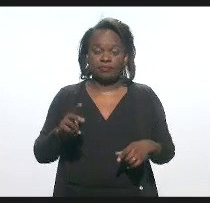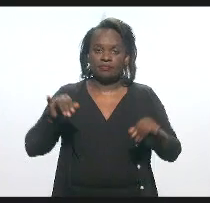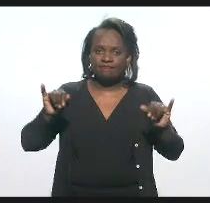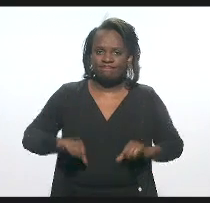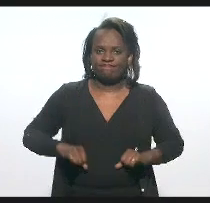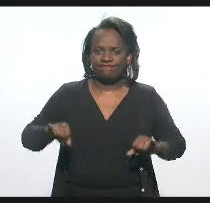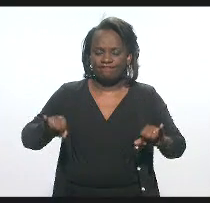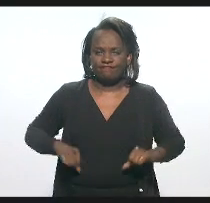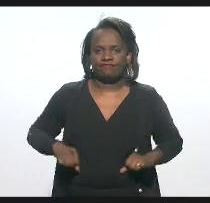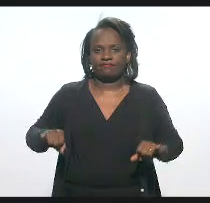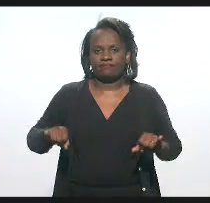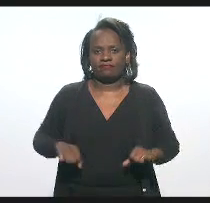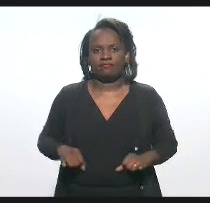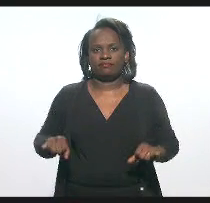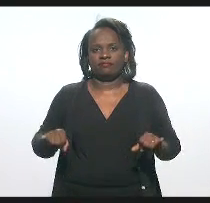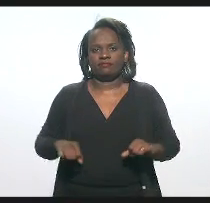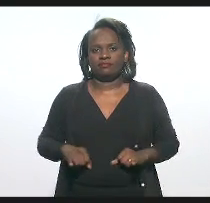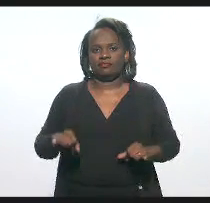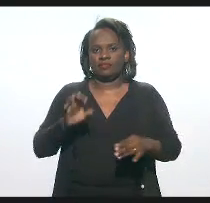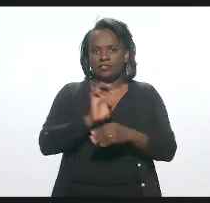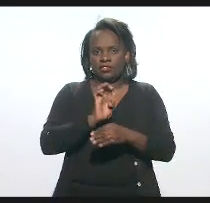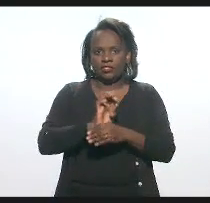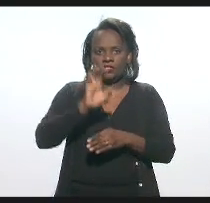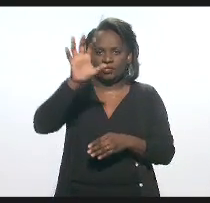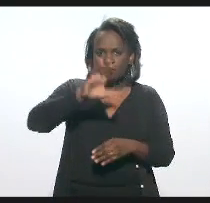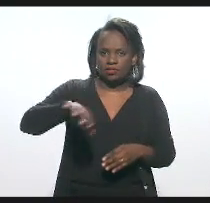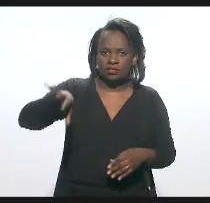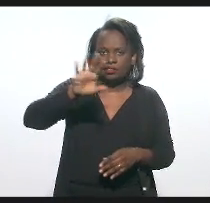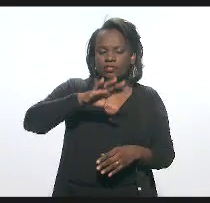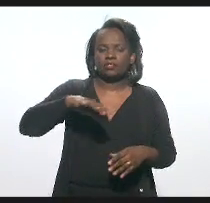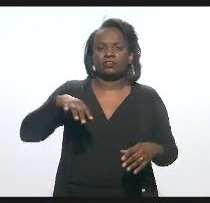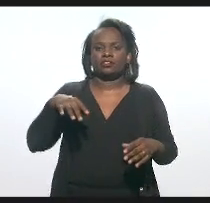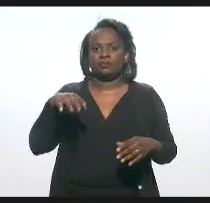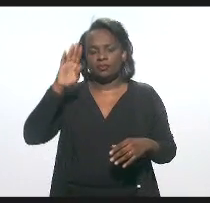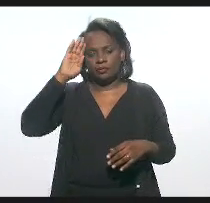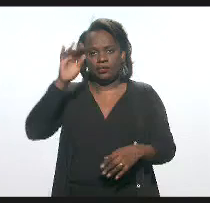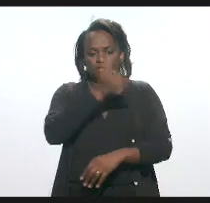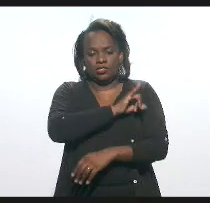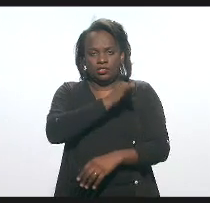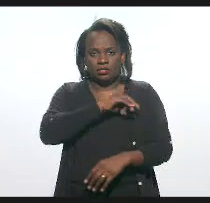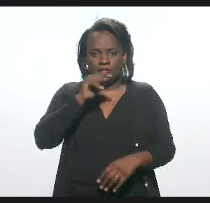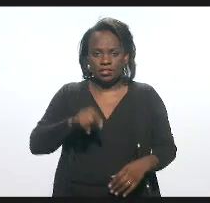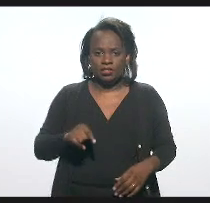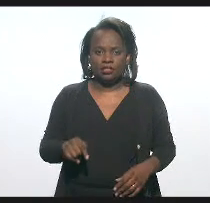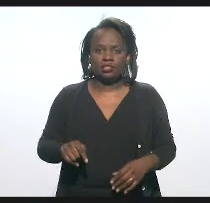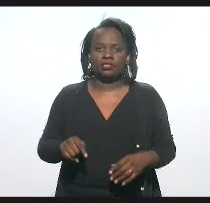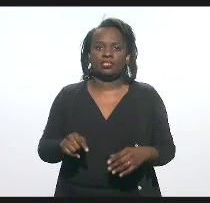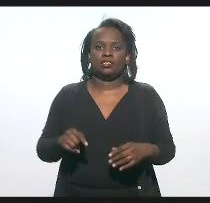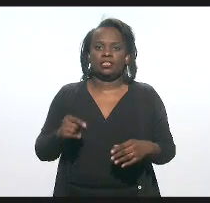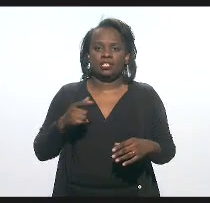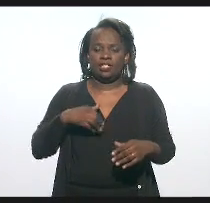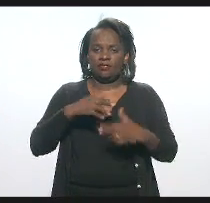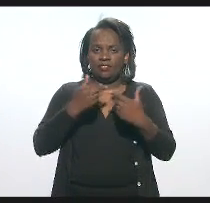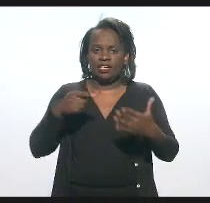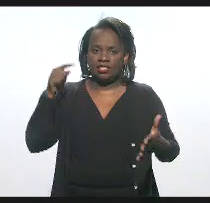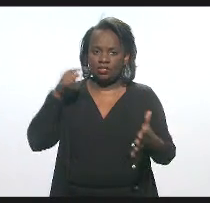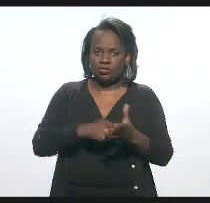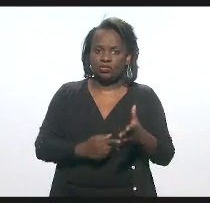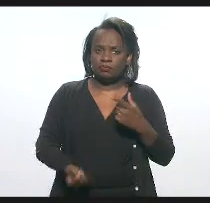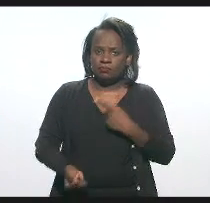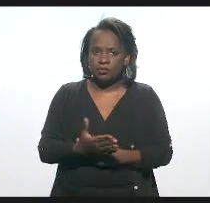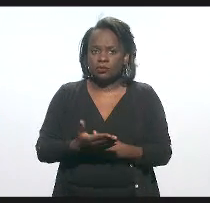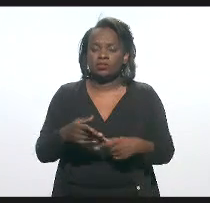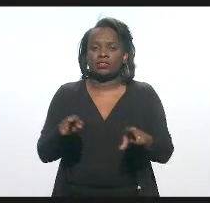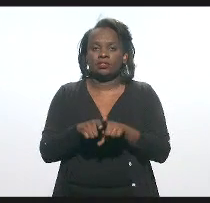sofrimento dos estados aqui no Rio de Janeiro, principalmente, como eu já falei, mergulhado em diversas denúncias de corrupção